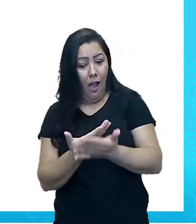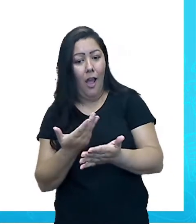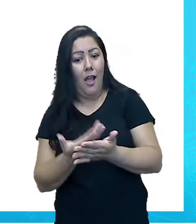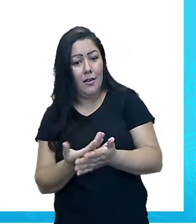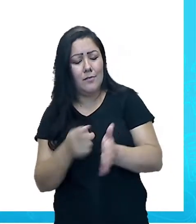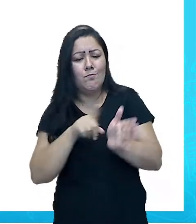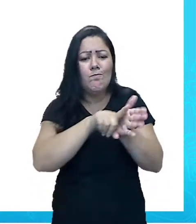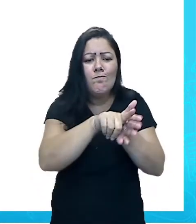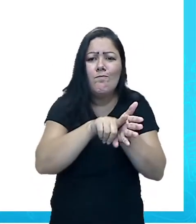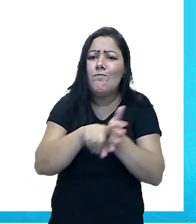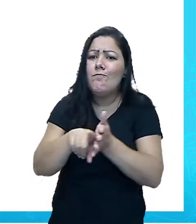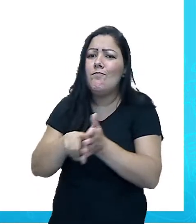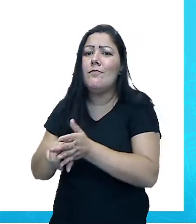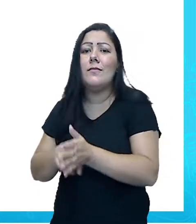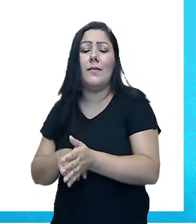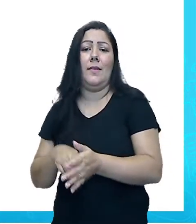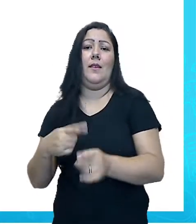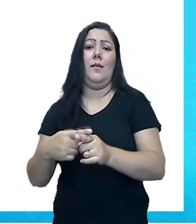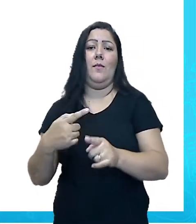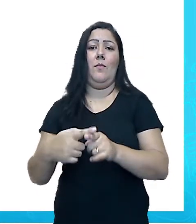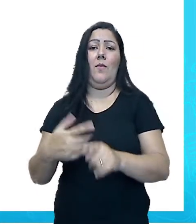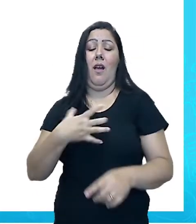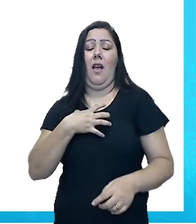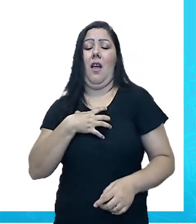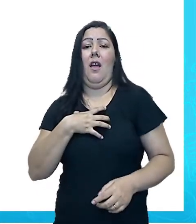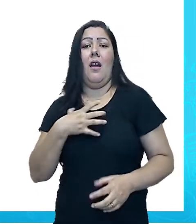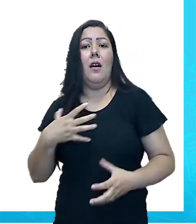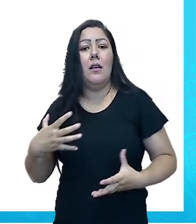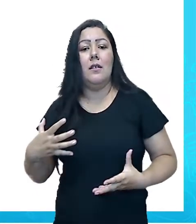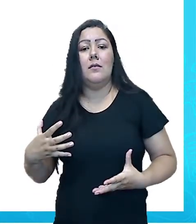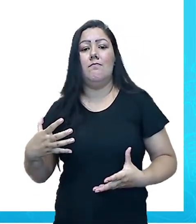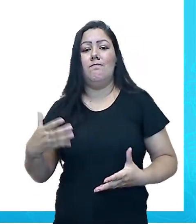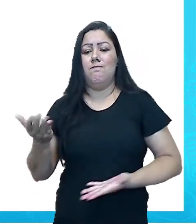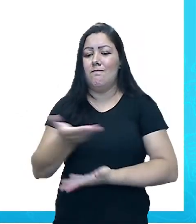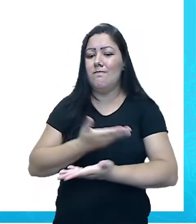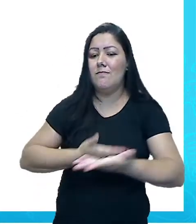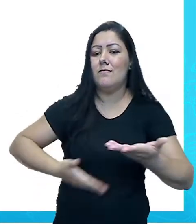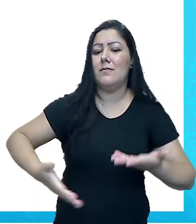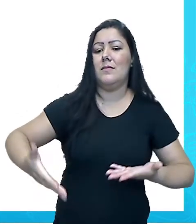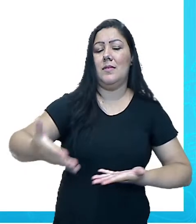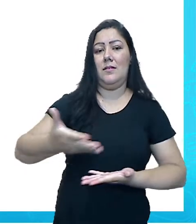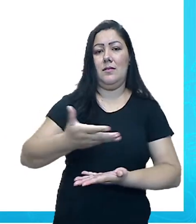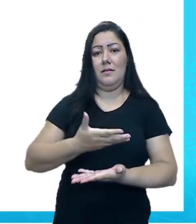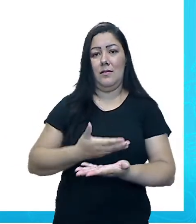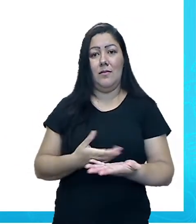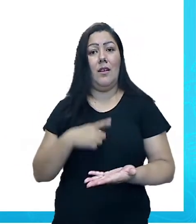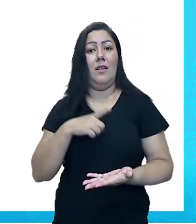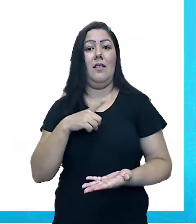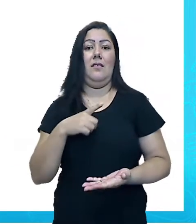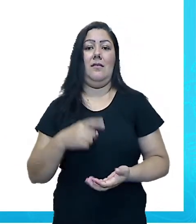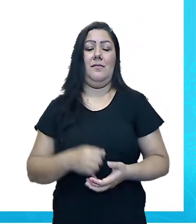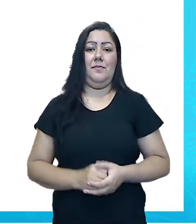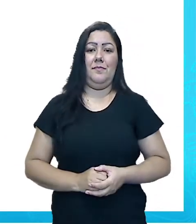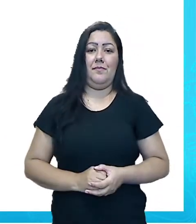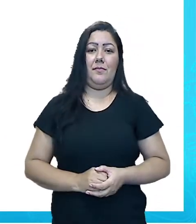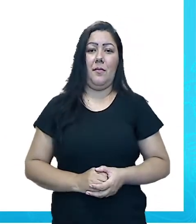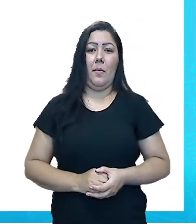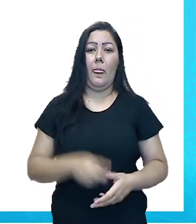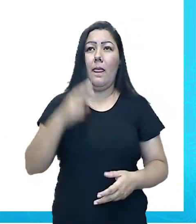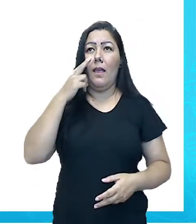Nós olhamos para o mundo hoje, ano de 2021, e nós